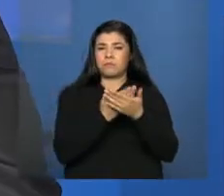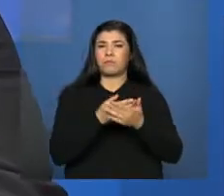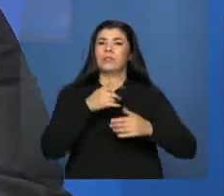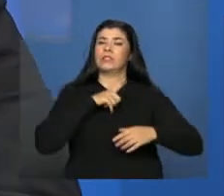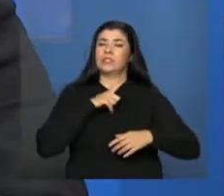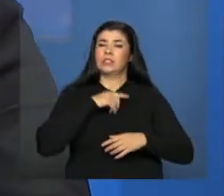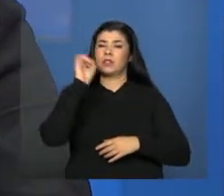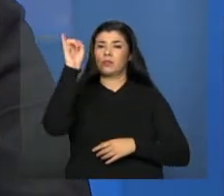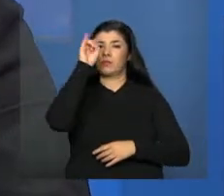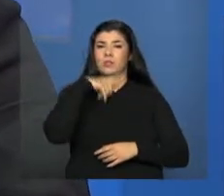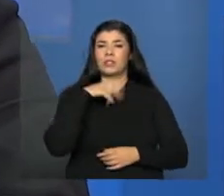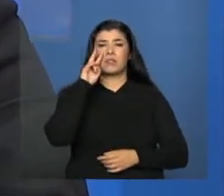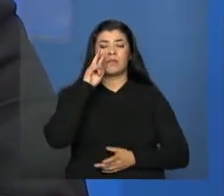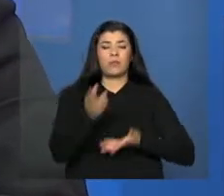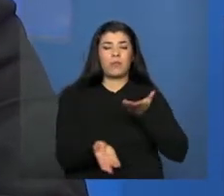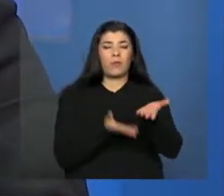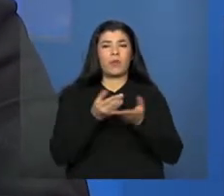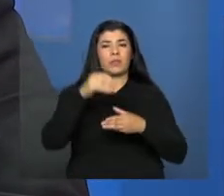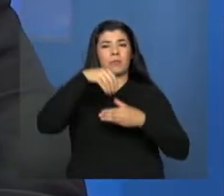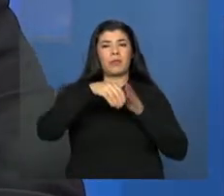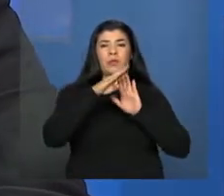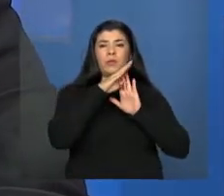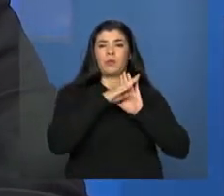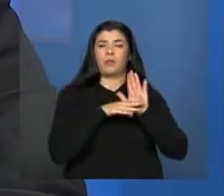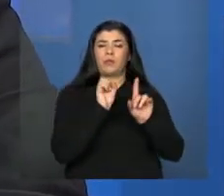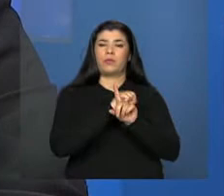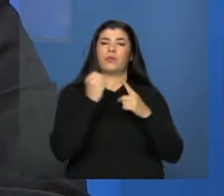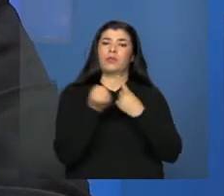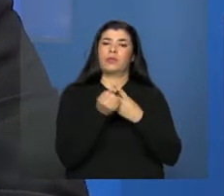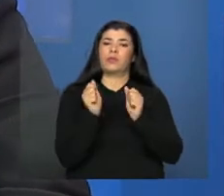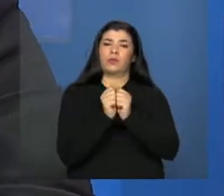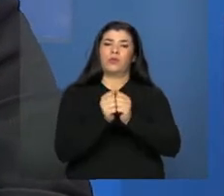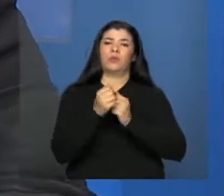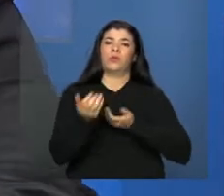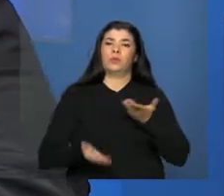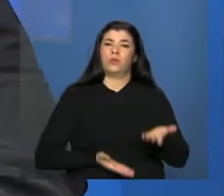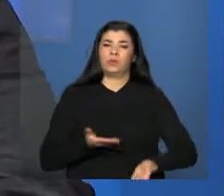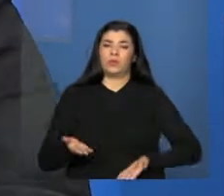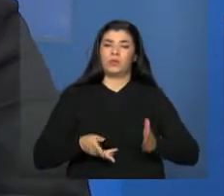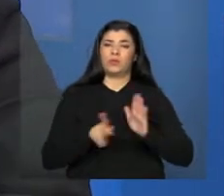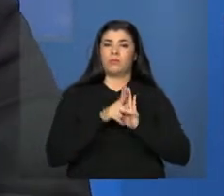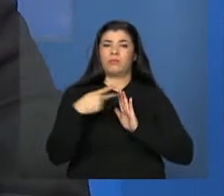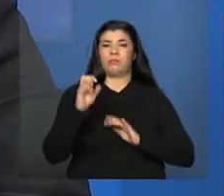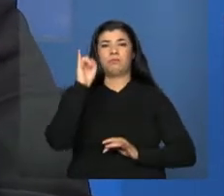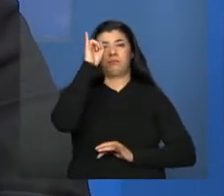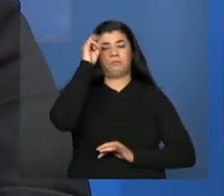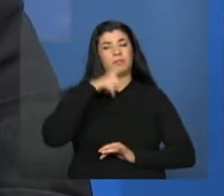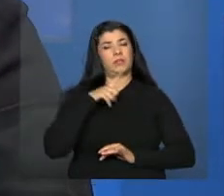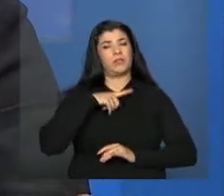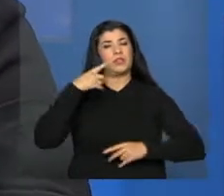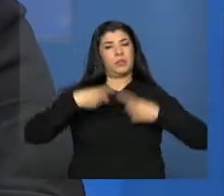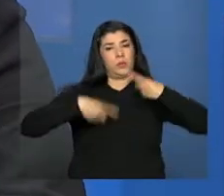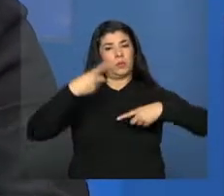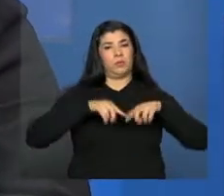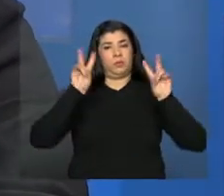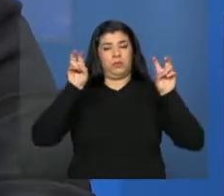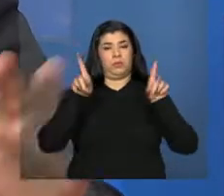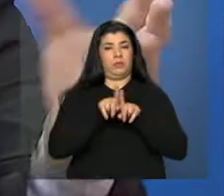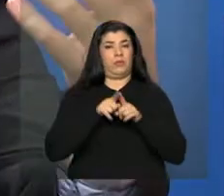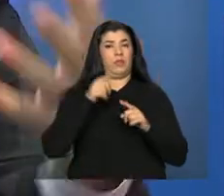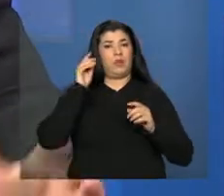que está sendo assistida nos programas sociais e nos serviços. Por isso a importância desse tema, porque a principal